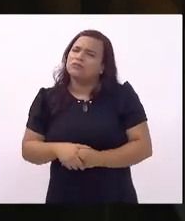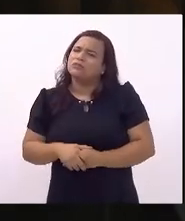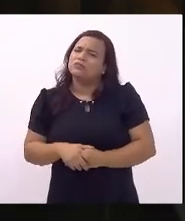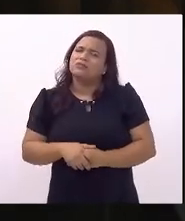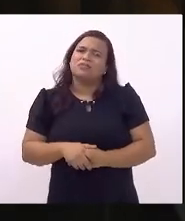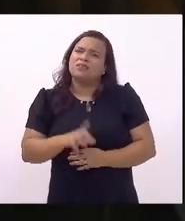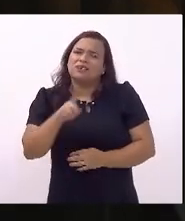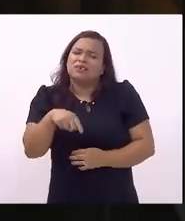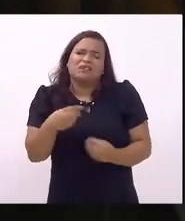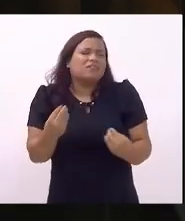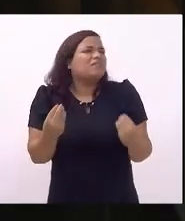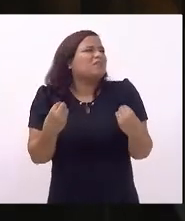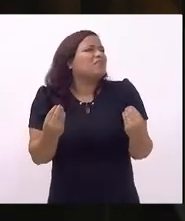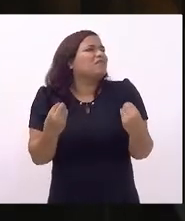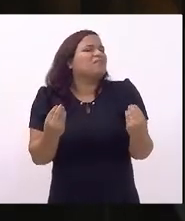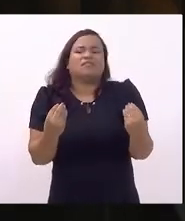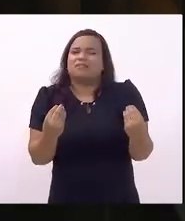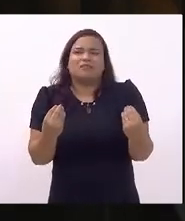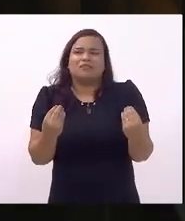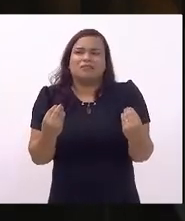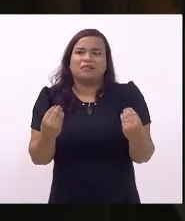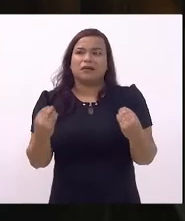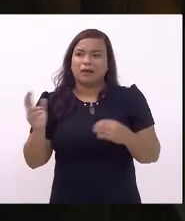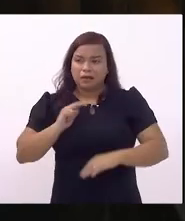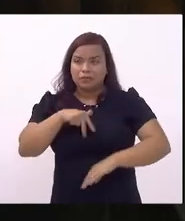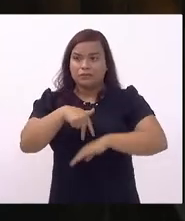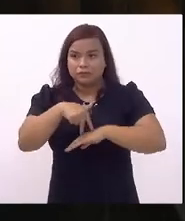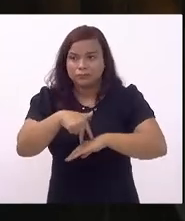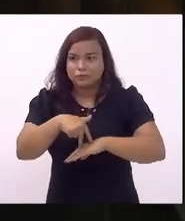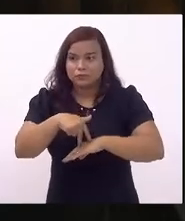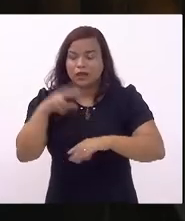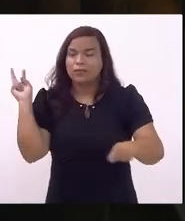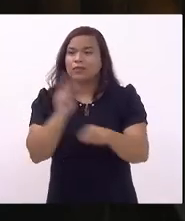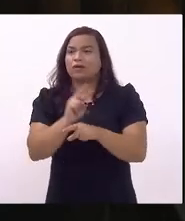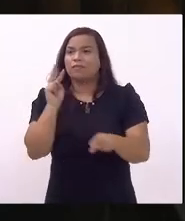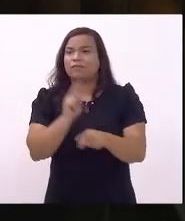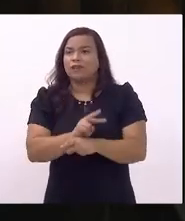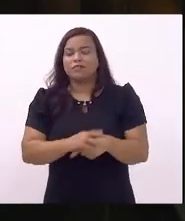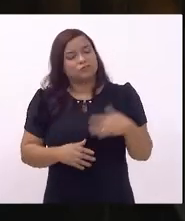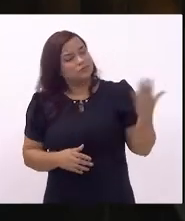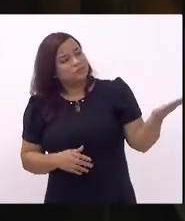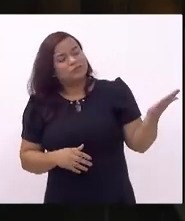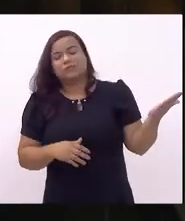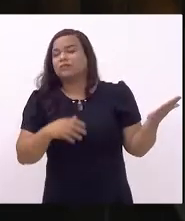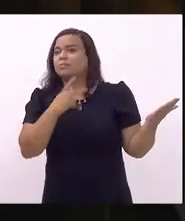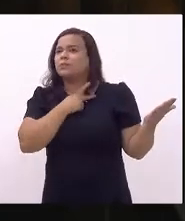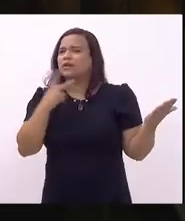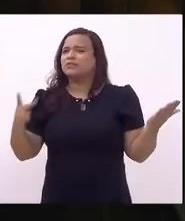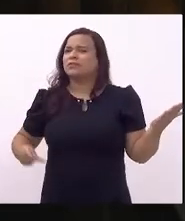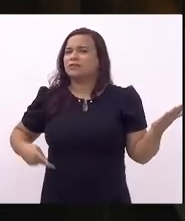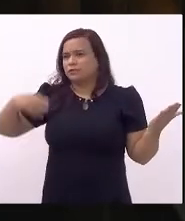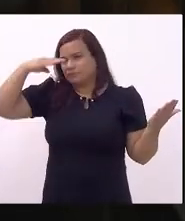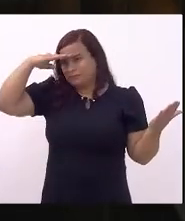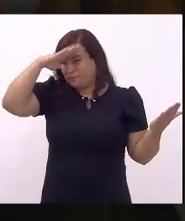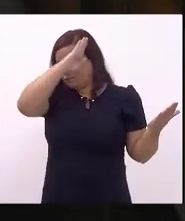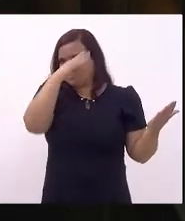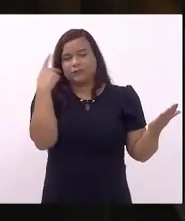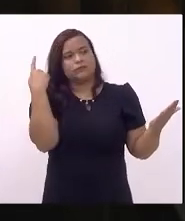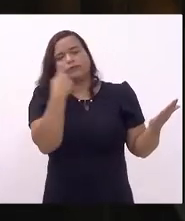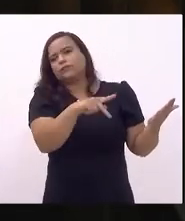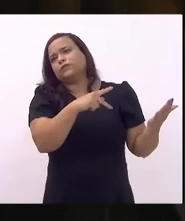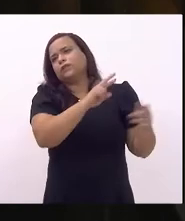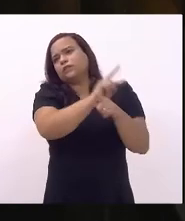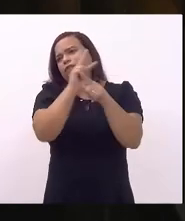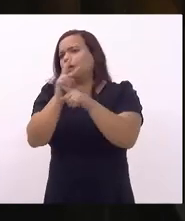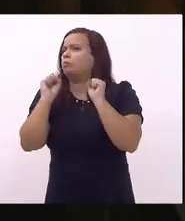patético que se assuma a tribuna para defender o presidente Jair Bolsonaro e seus defensores